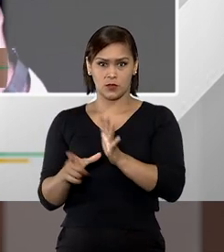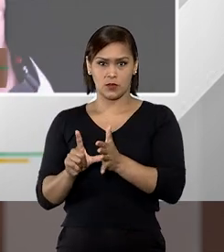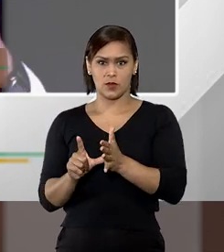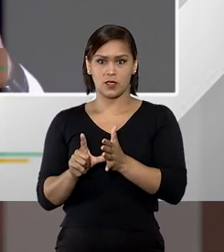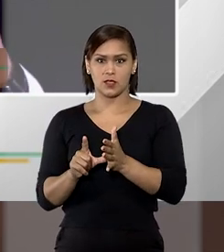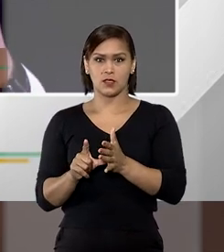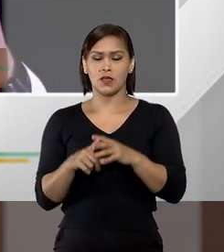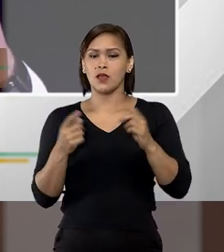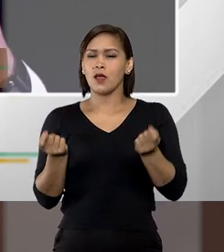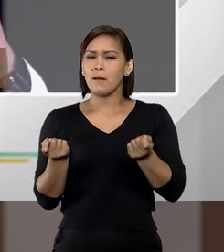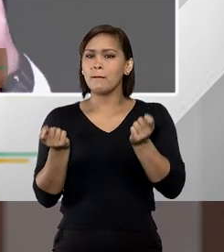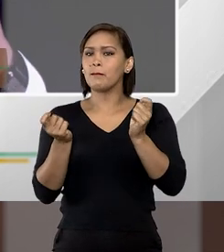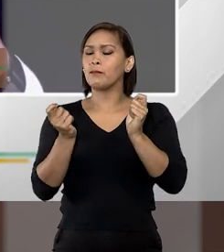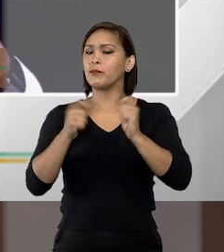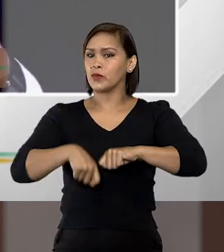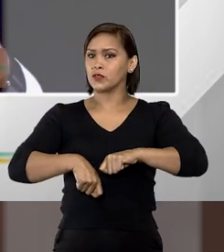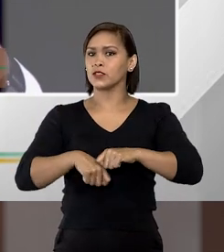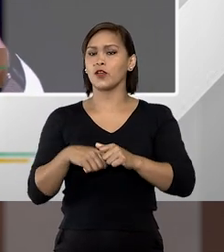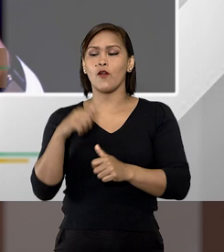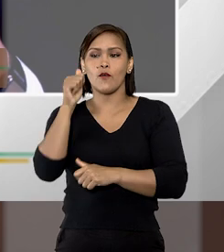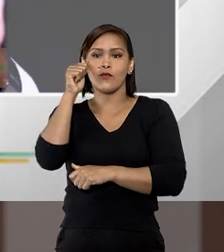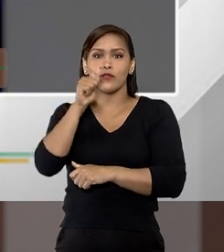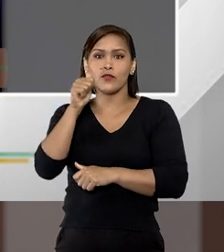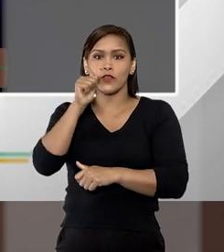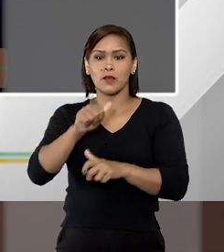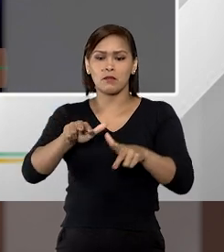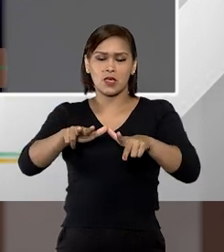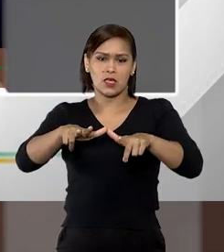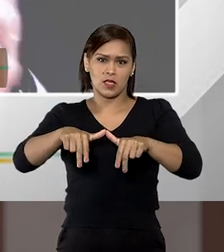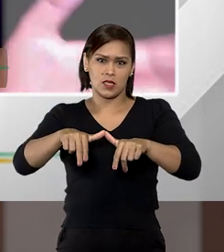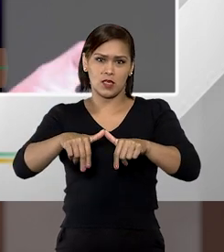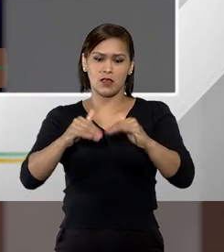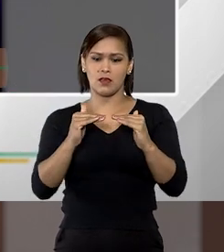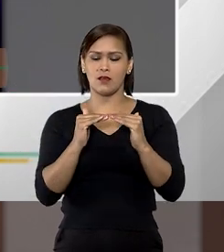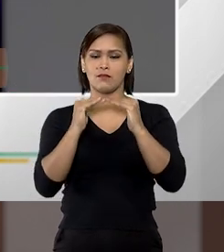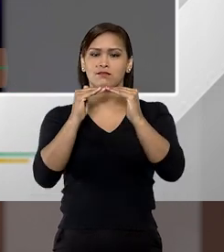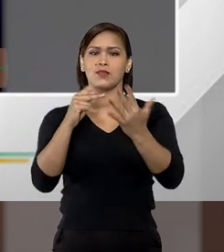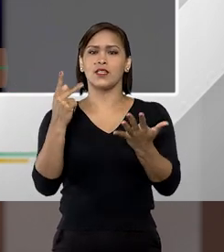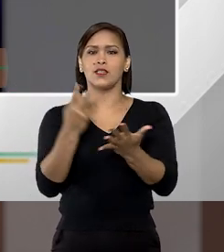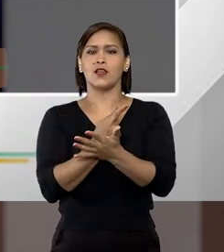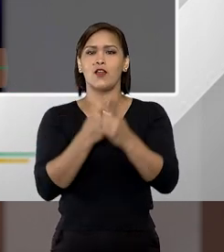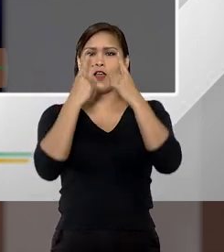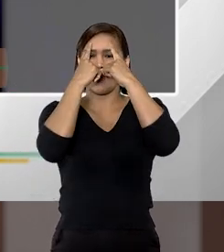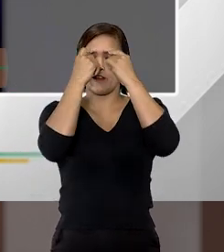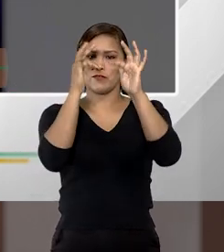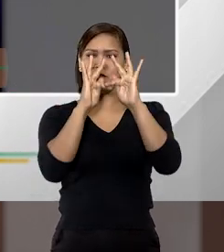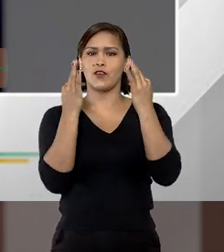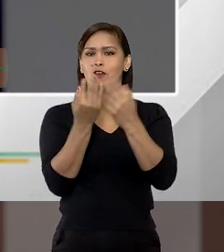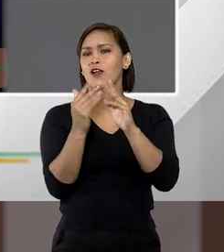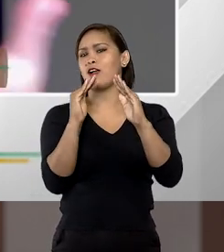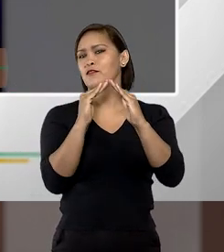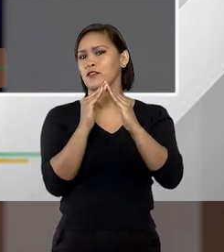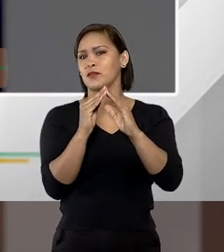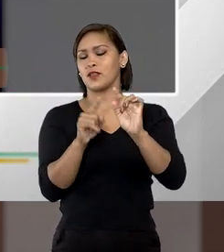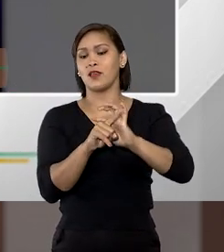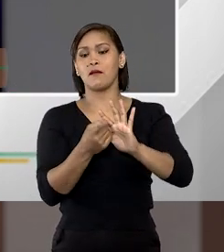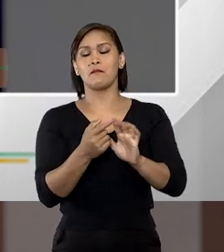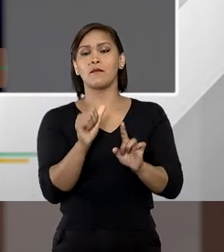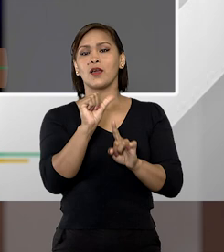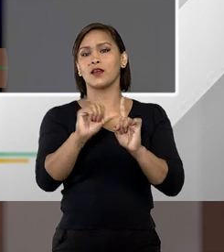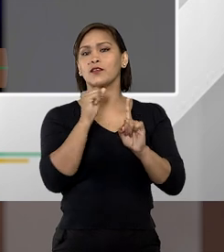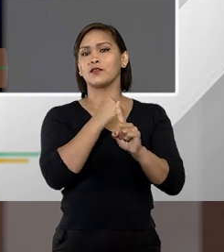a condição feminina, ela é sine qua non para que haja essa violência doméstica ou familiar. Mas e o